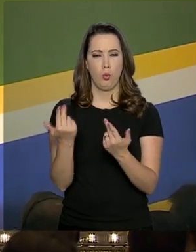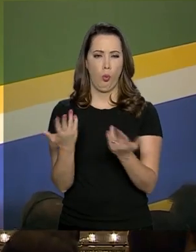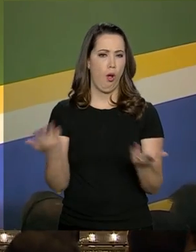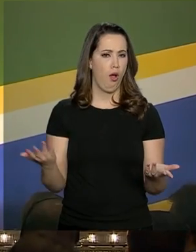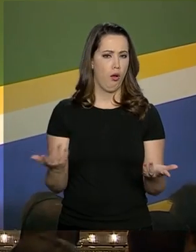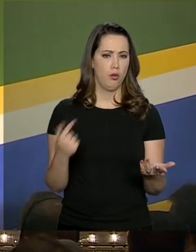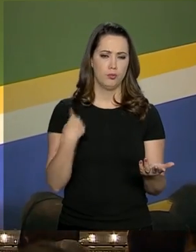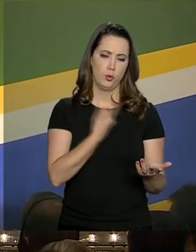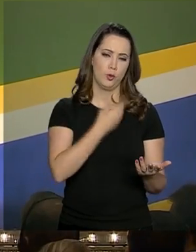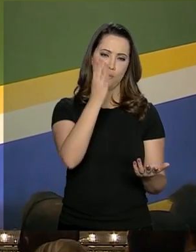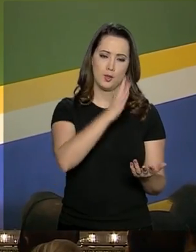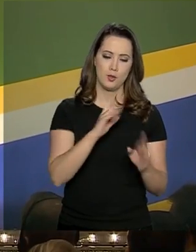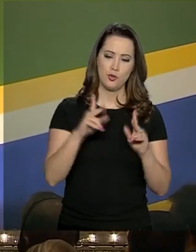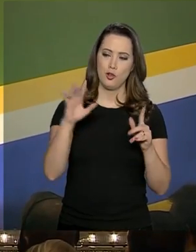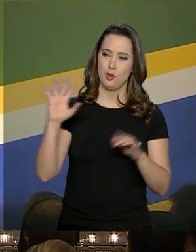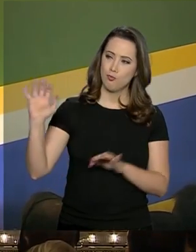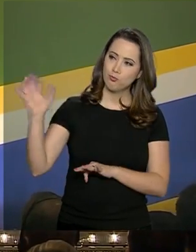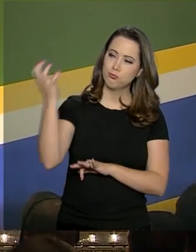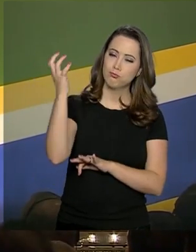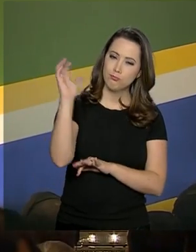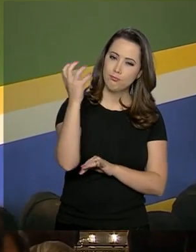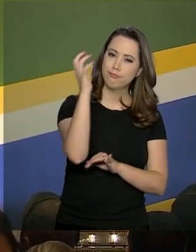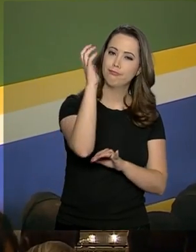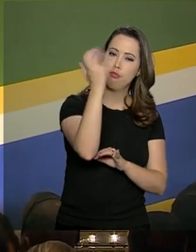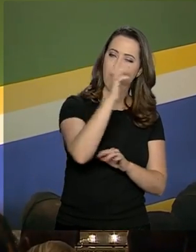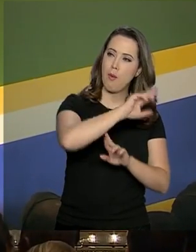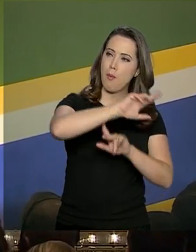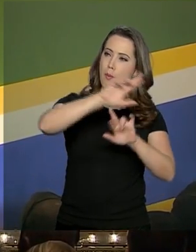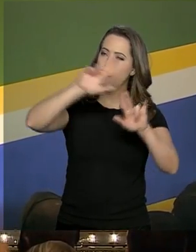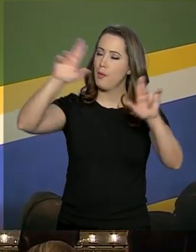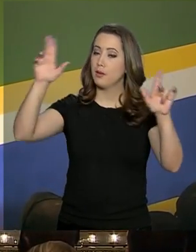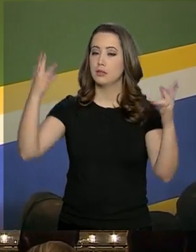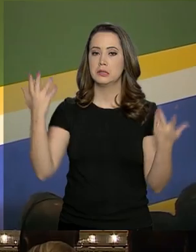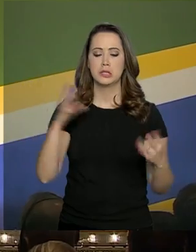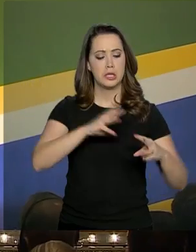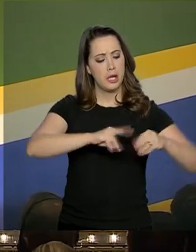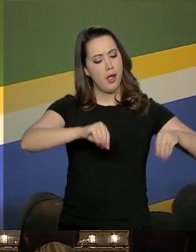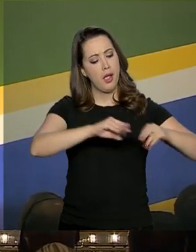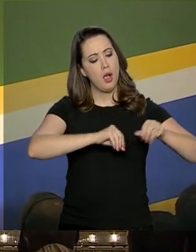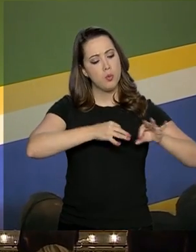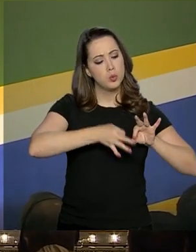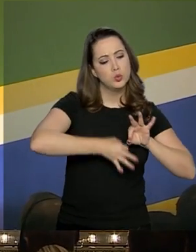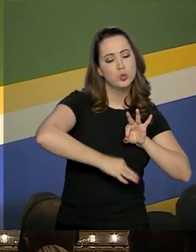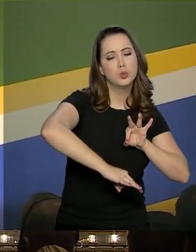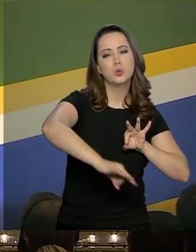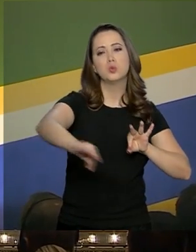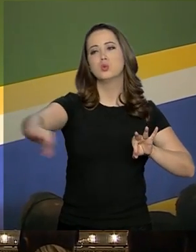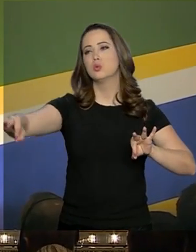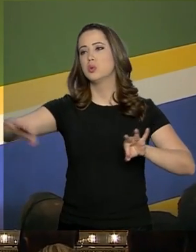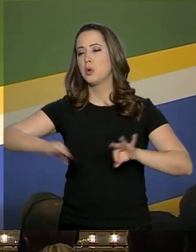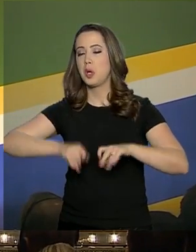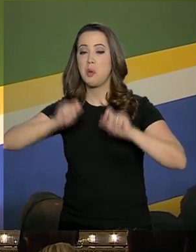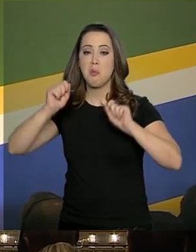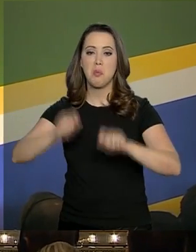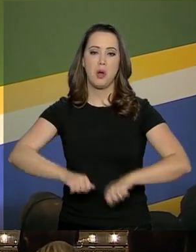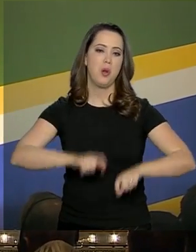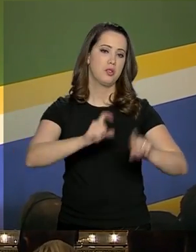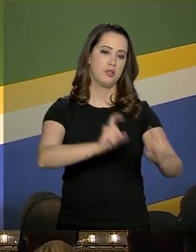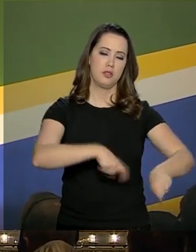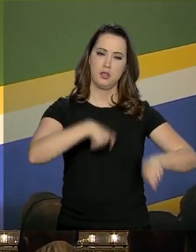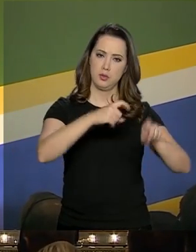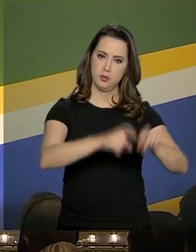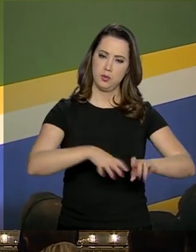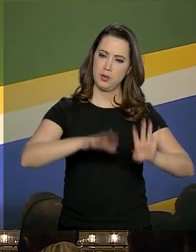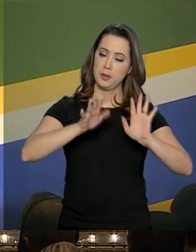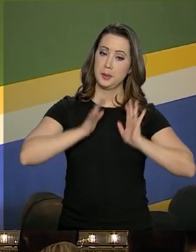biodiversidade. Terras em abundância, agricultáveis, riquezas minerais,